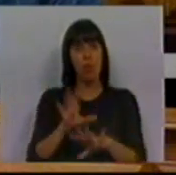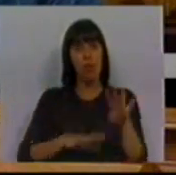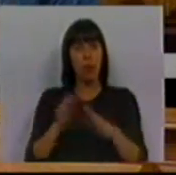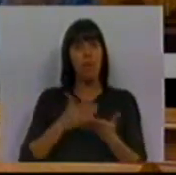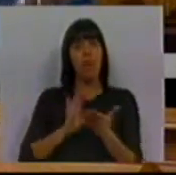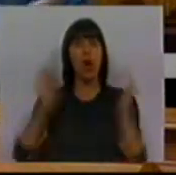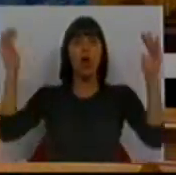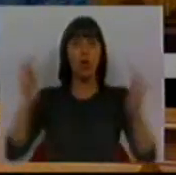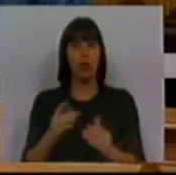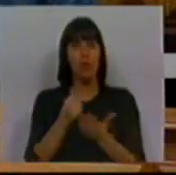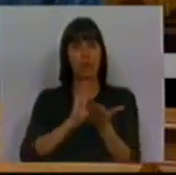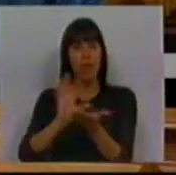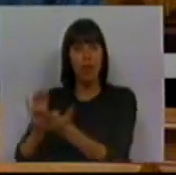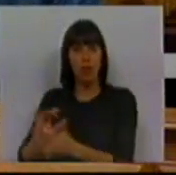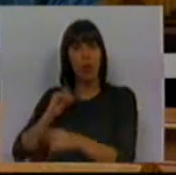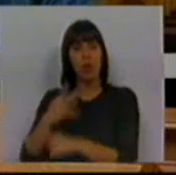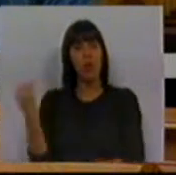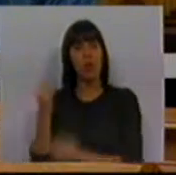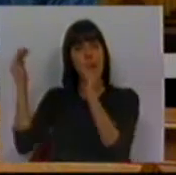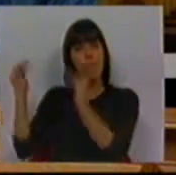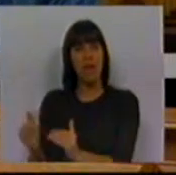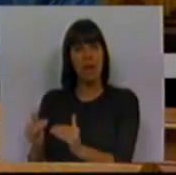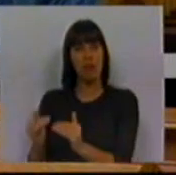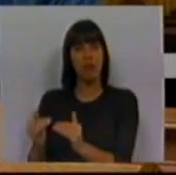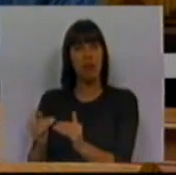a forma de financiamento, a redução do financiamento noutras instituições.